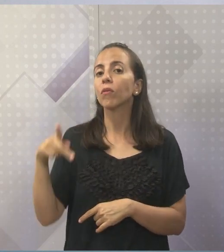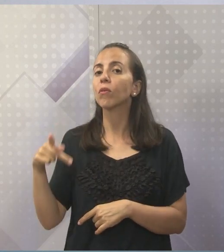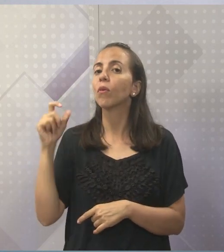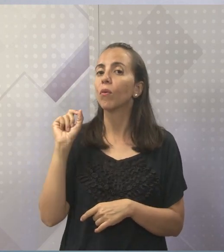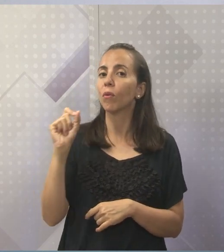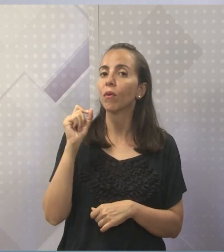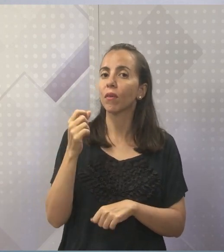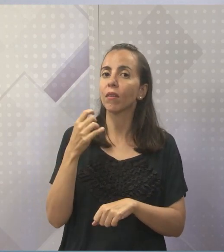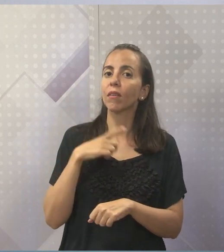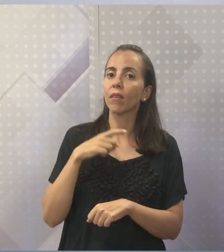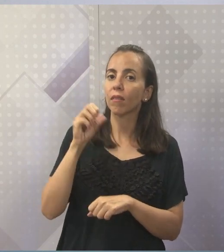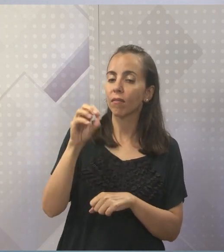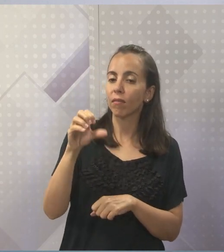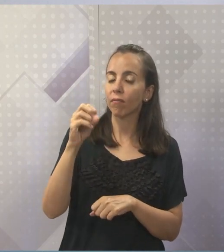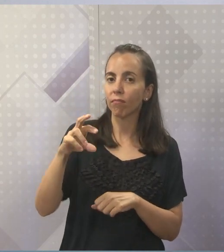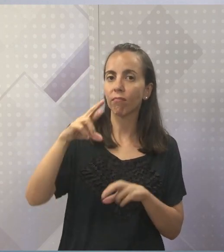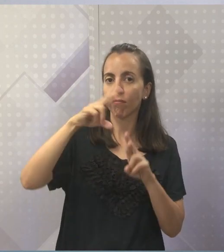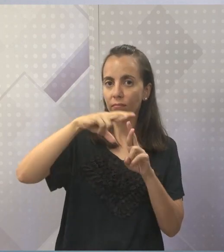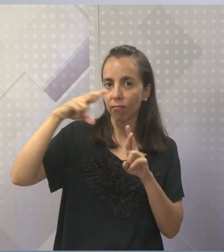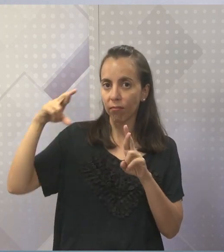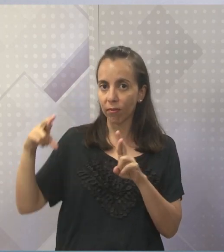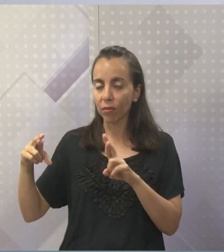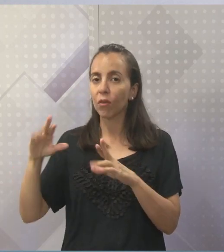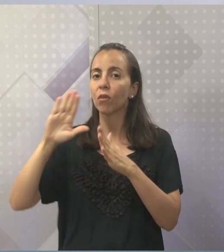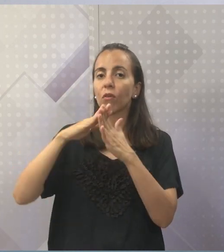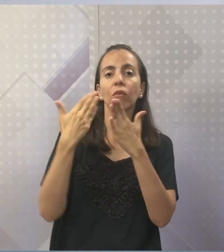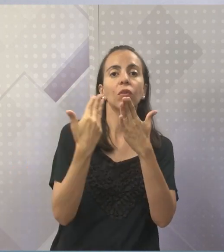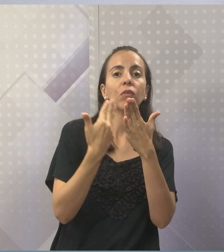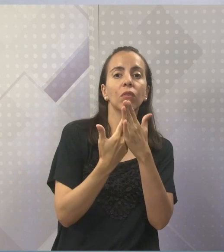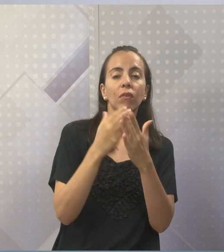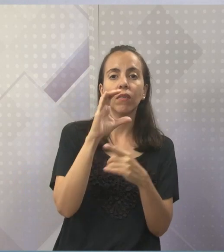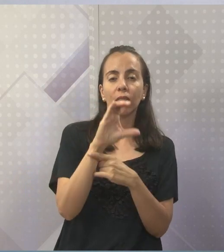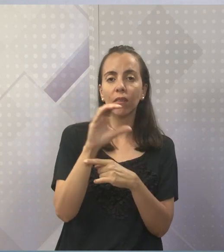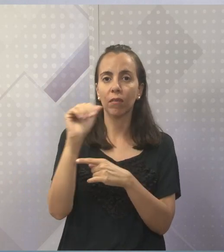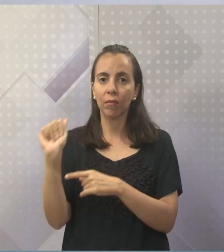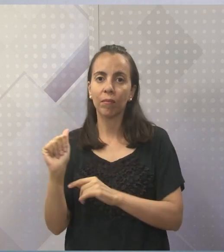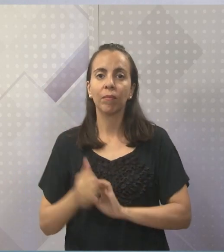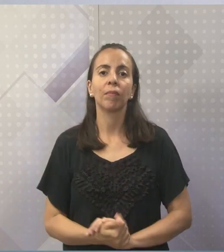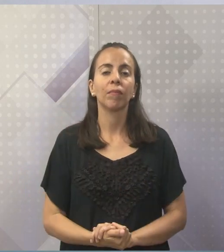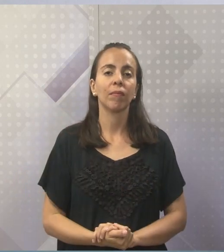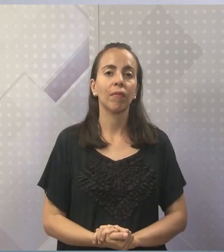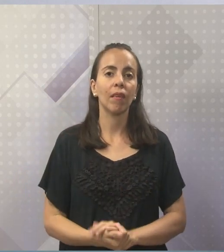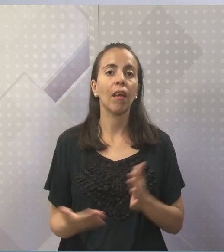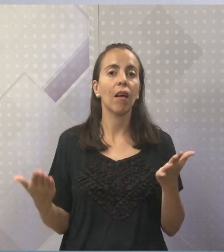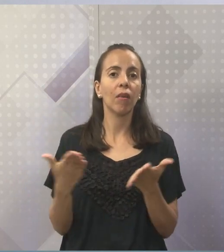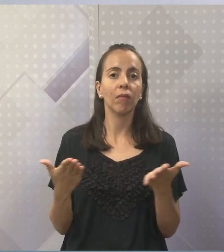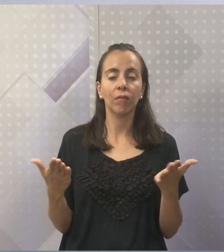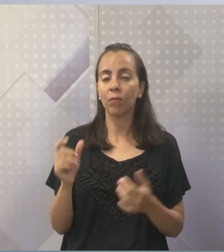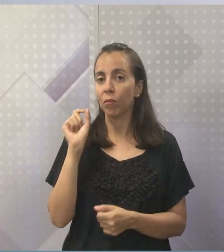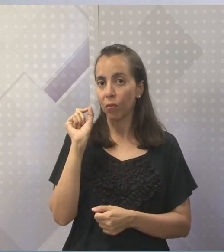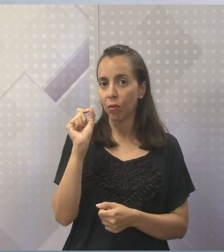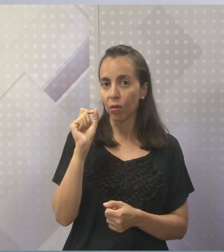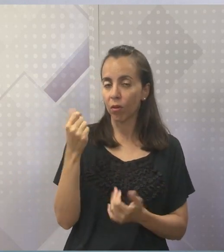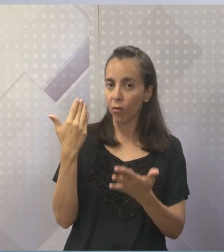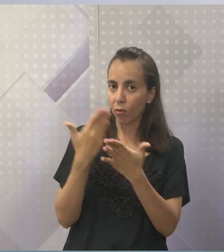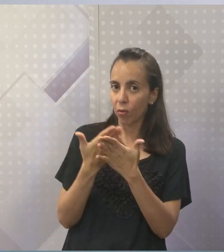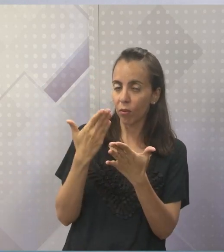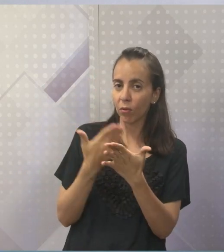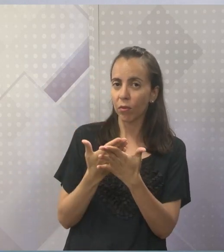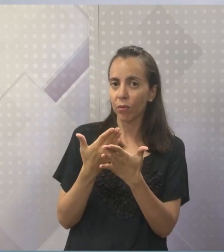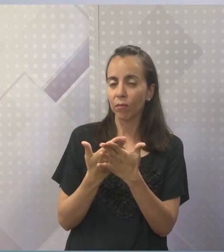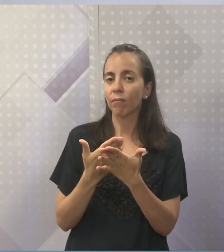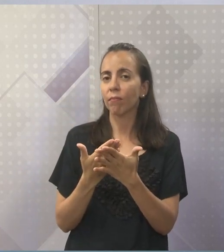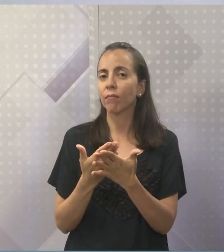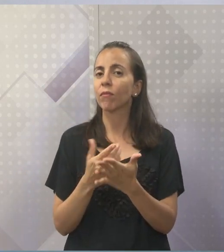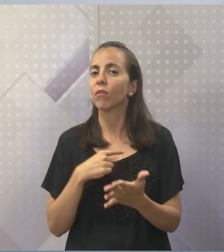curricular ensino religioso da escola Castro Alves. Olha só meus alunos, hoje vamos